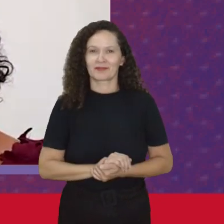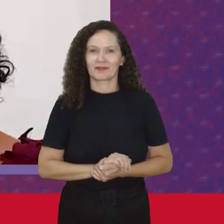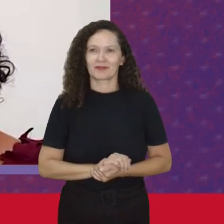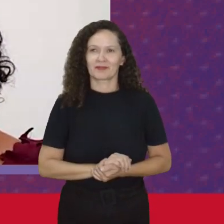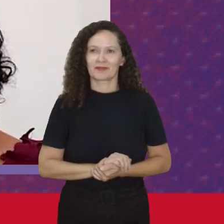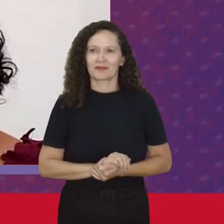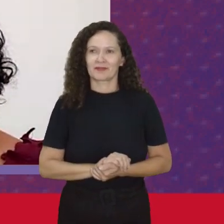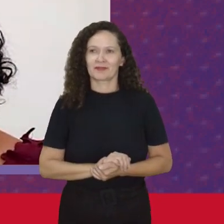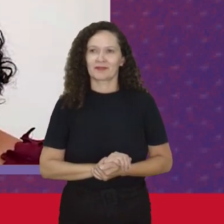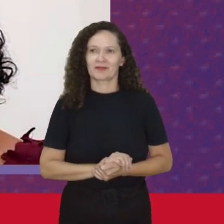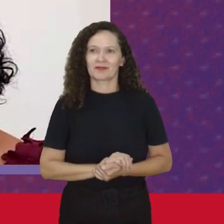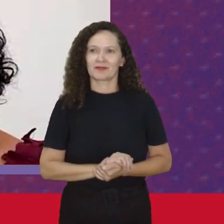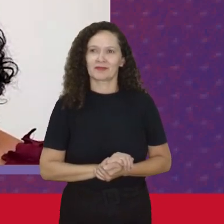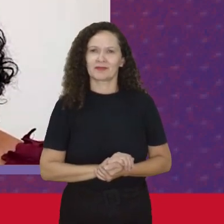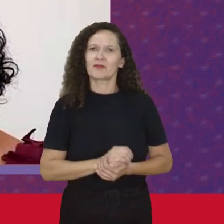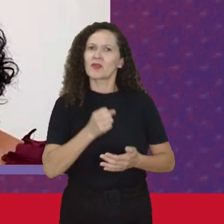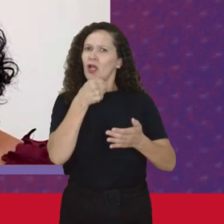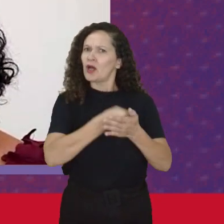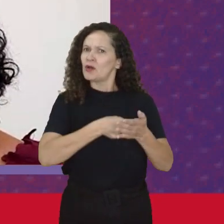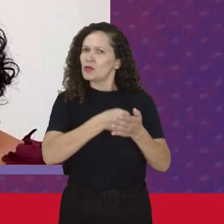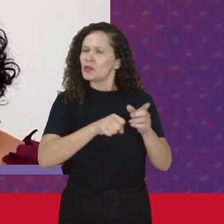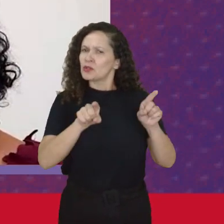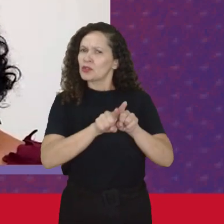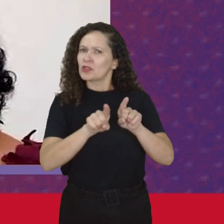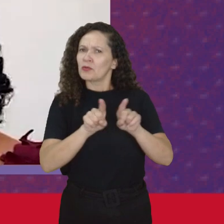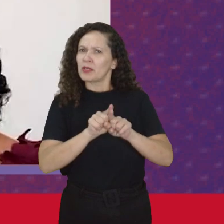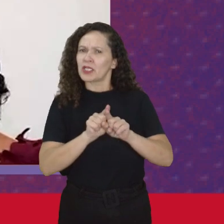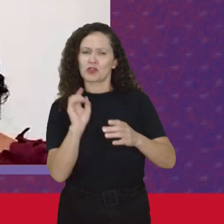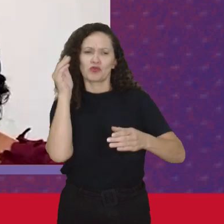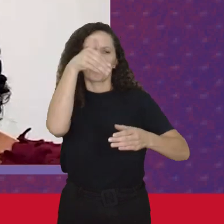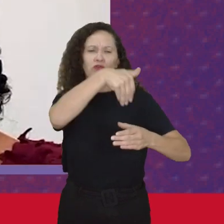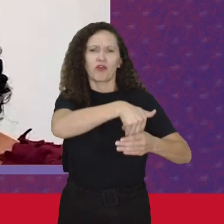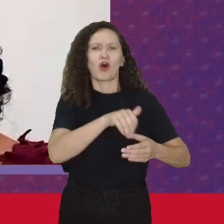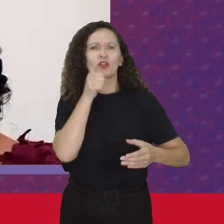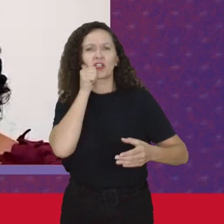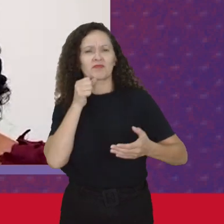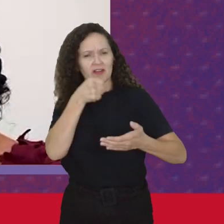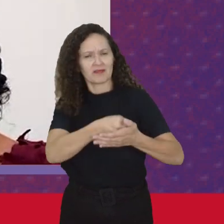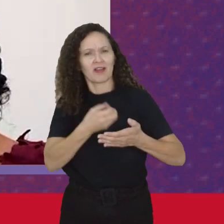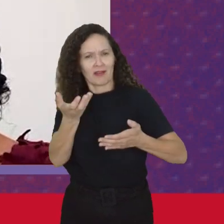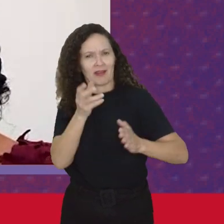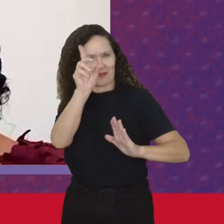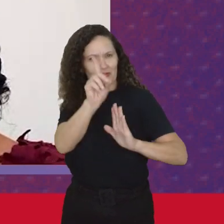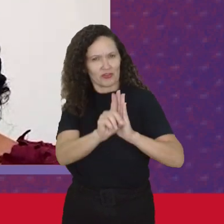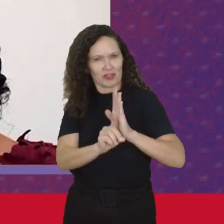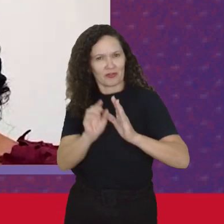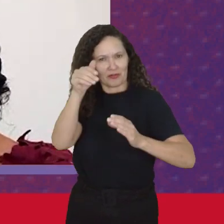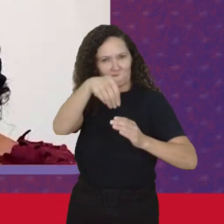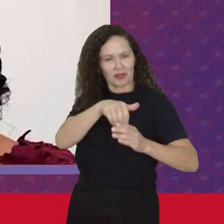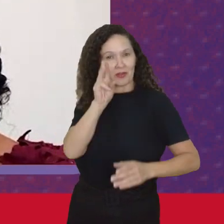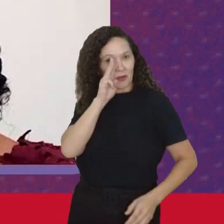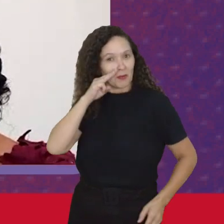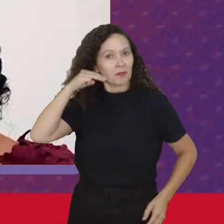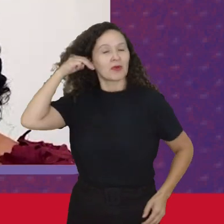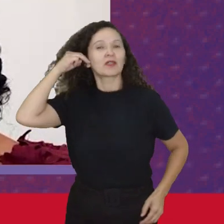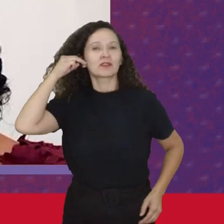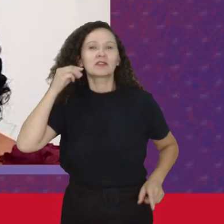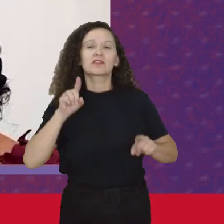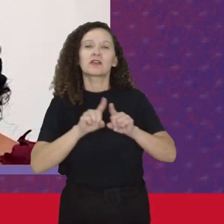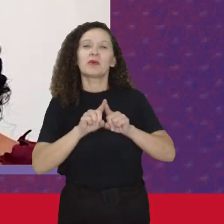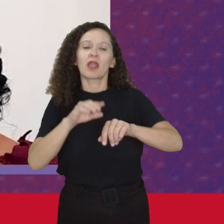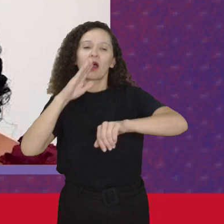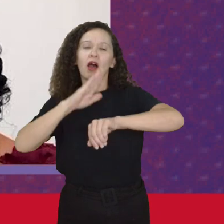Ao tal Também Da luta Das sufragistas E das tradições Marxistas Em defesa Da autonomia Das